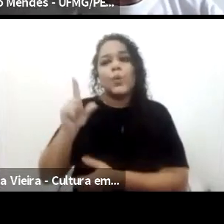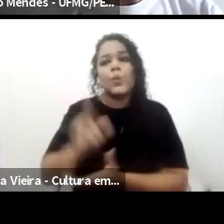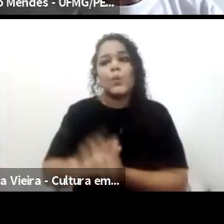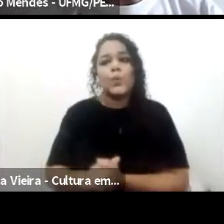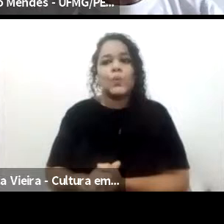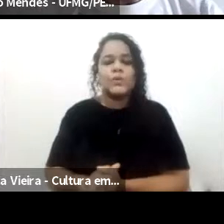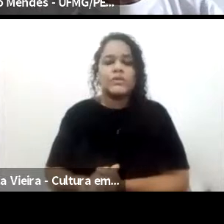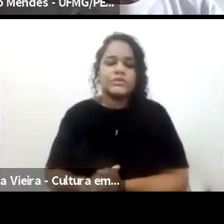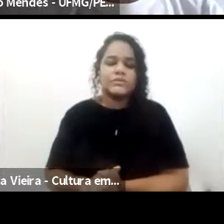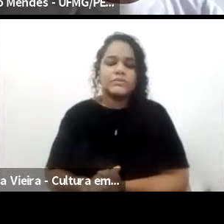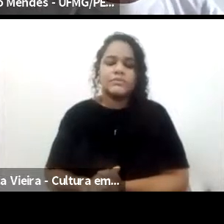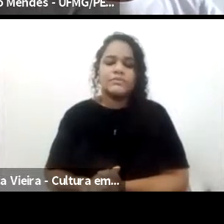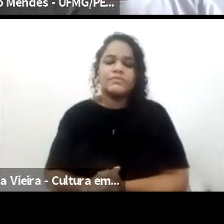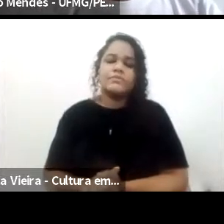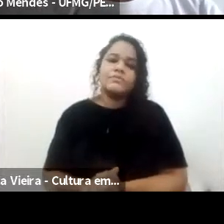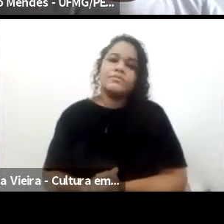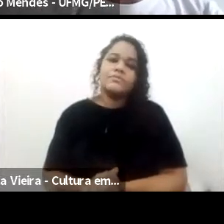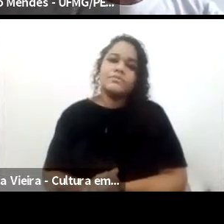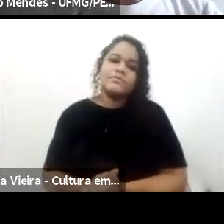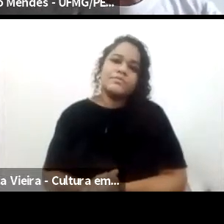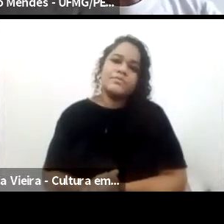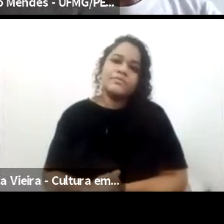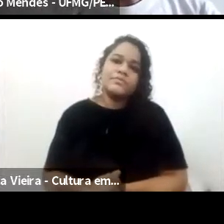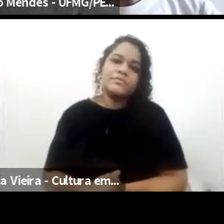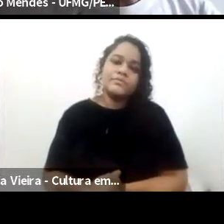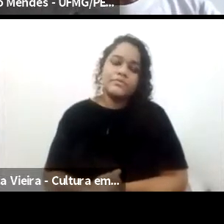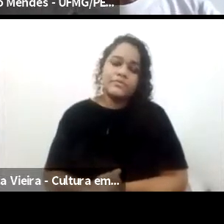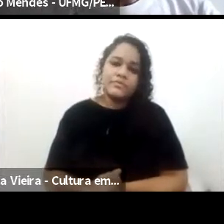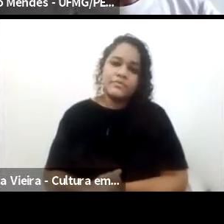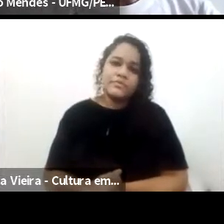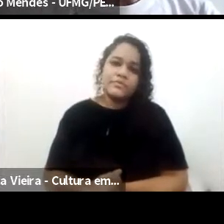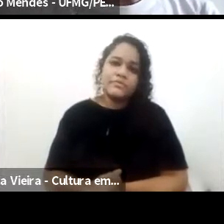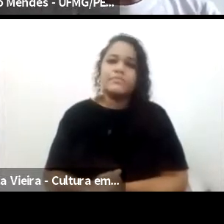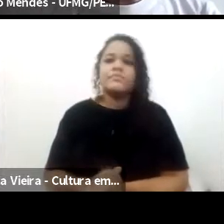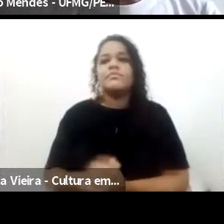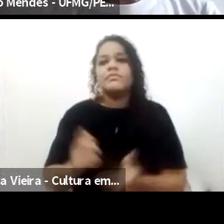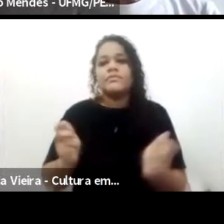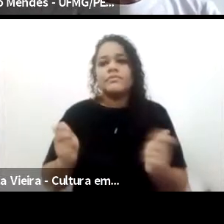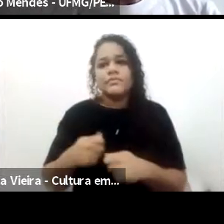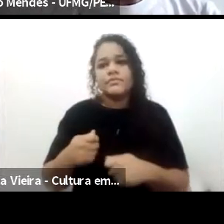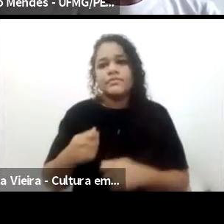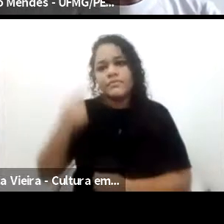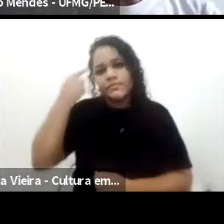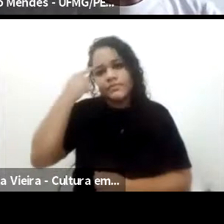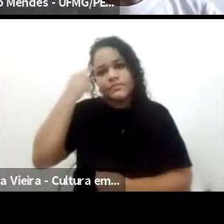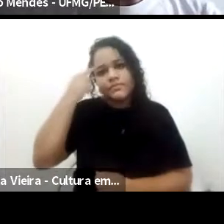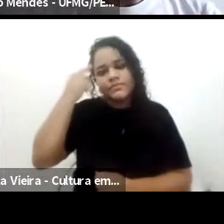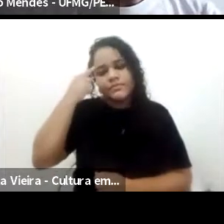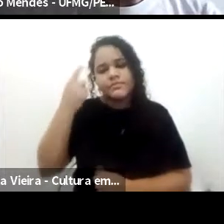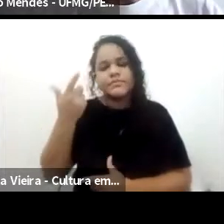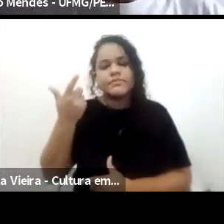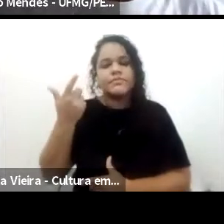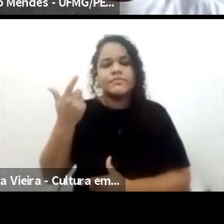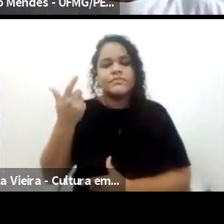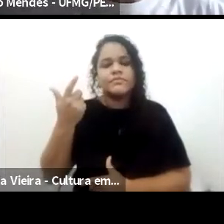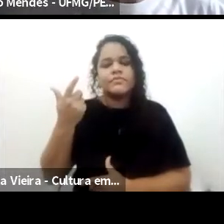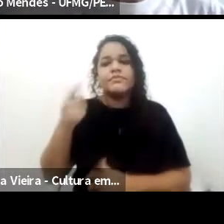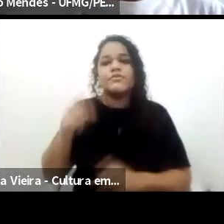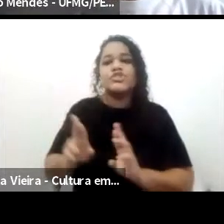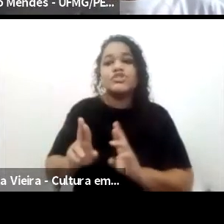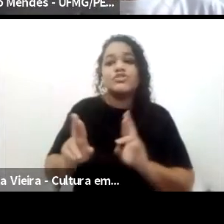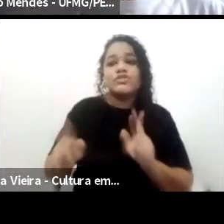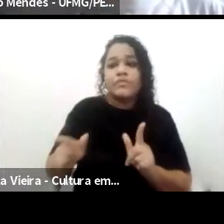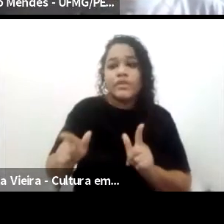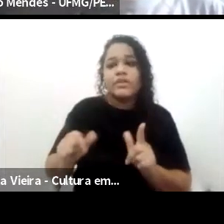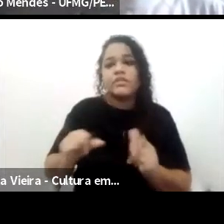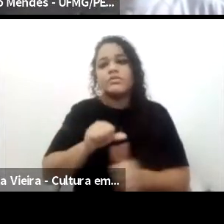e que tanto você pode pensar em diferenças, mudanças e apropriações quando sai